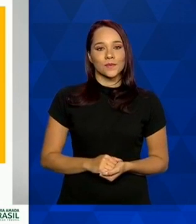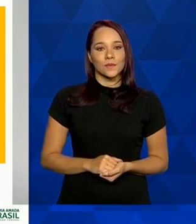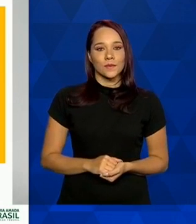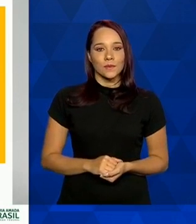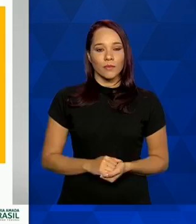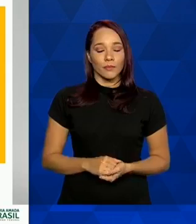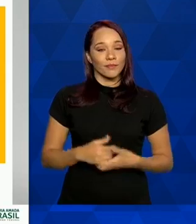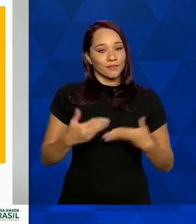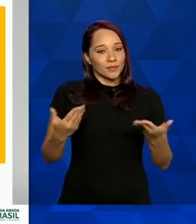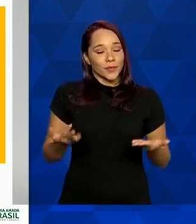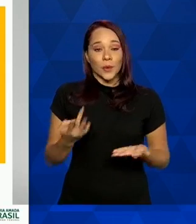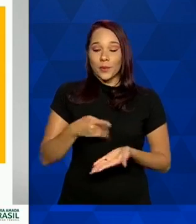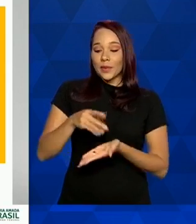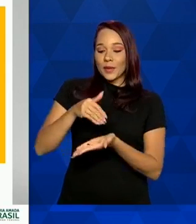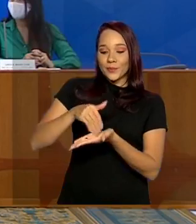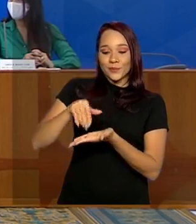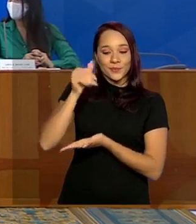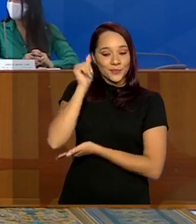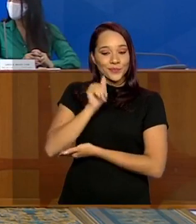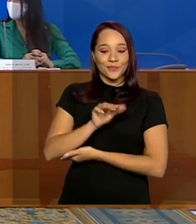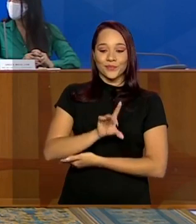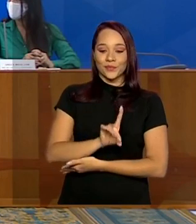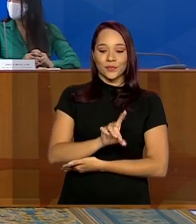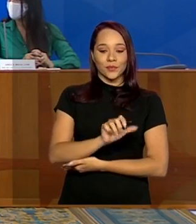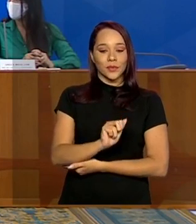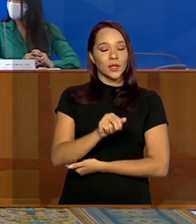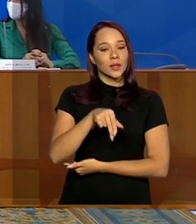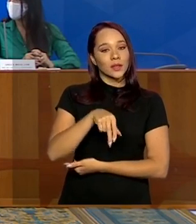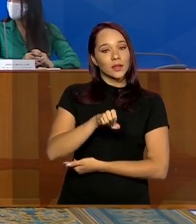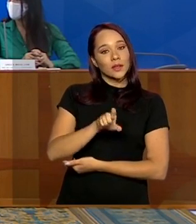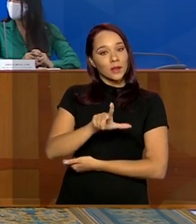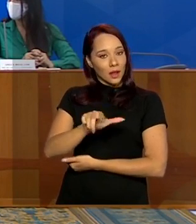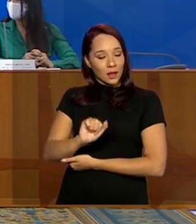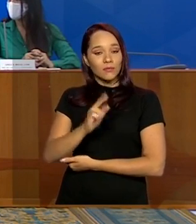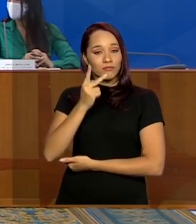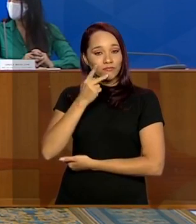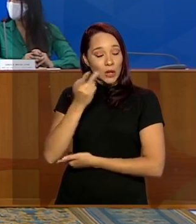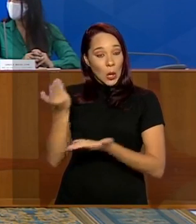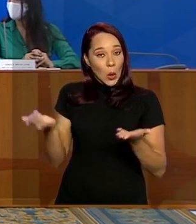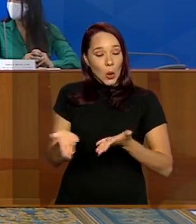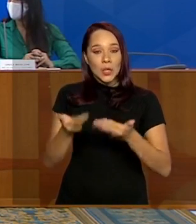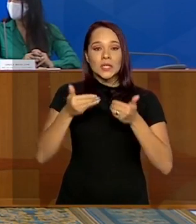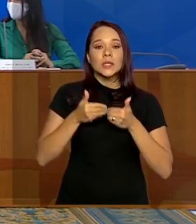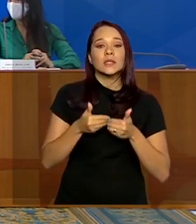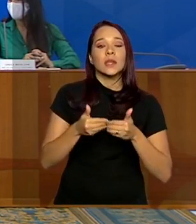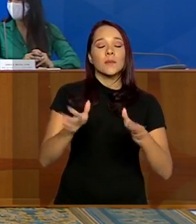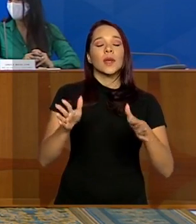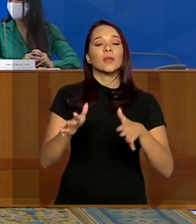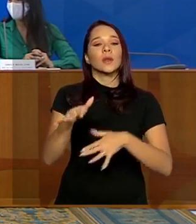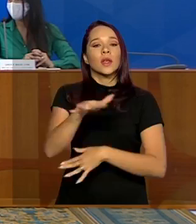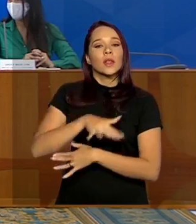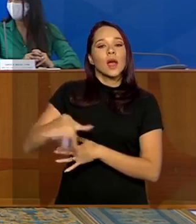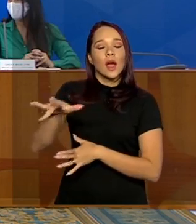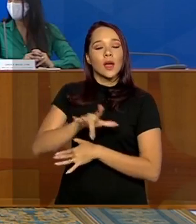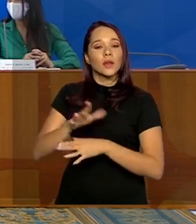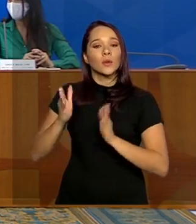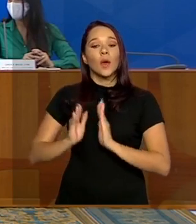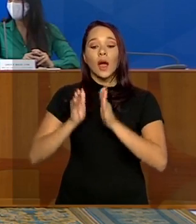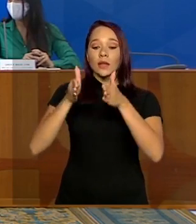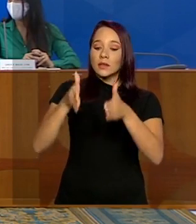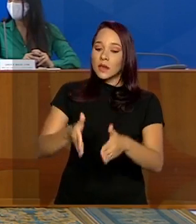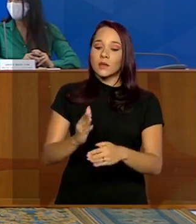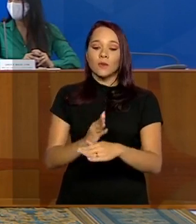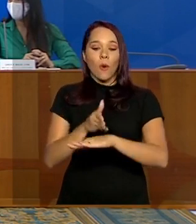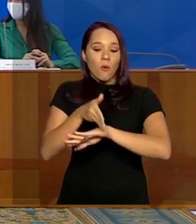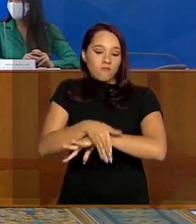Então, como a secretária Daniela falou, a gente traz aqui um lançamento no eixo do acesso na atenção